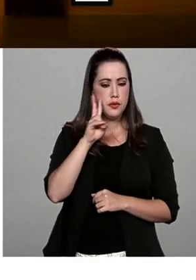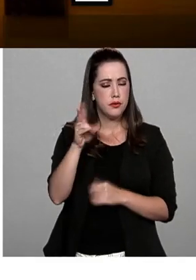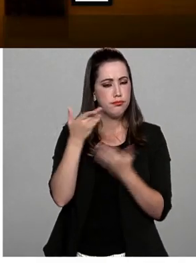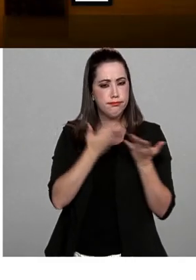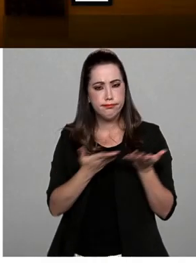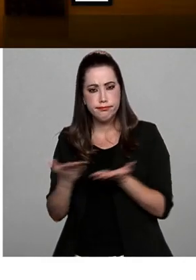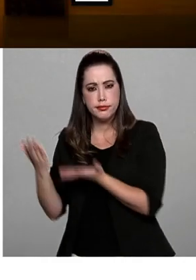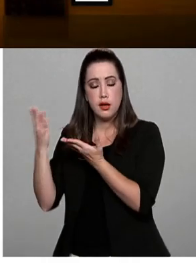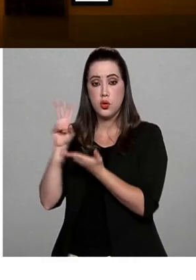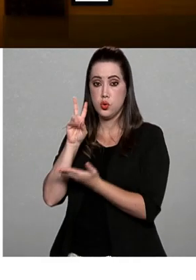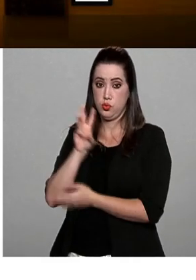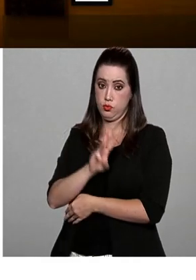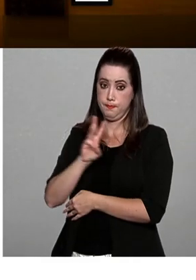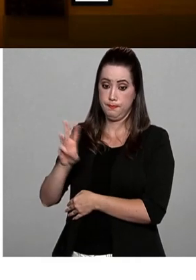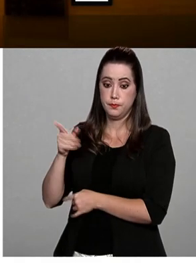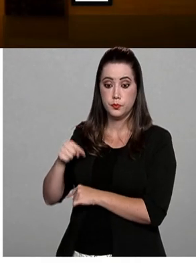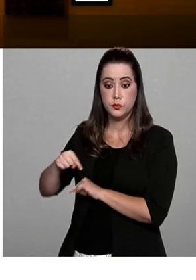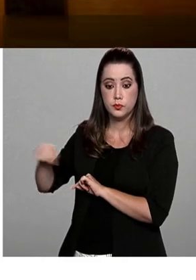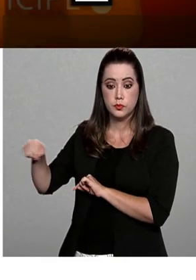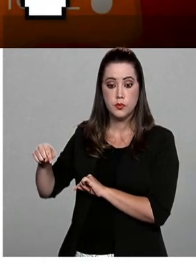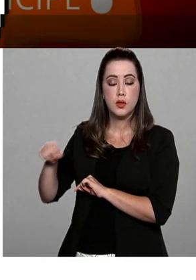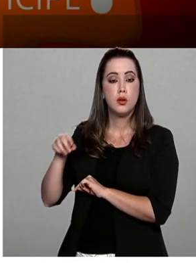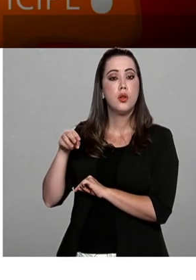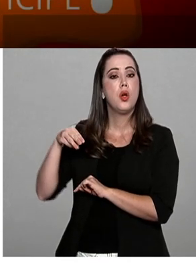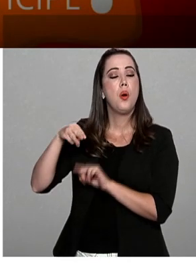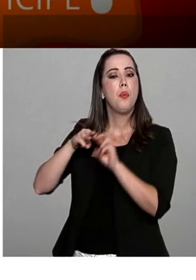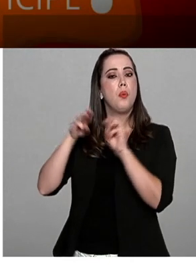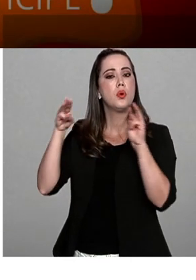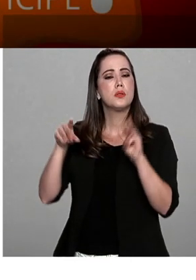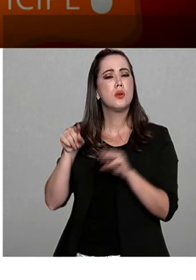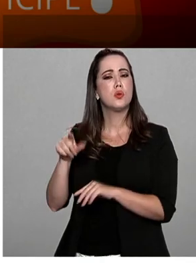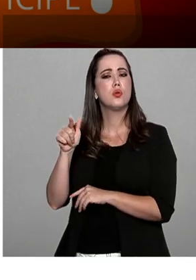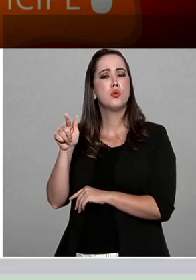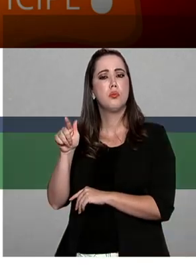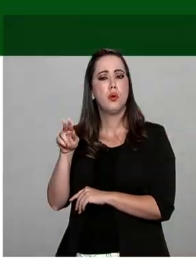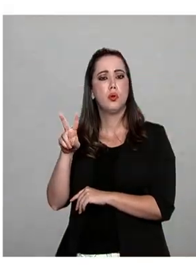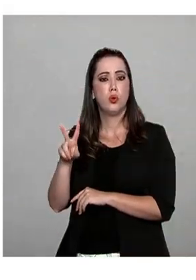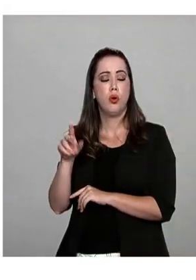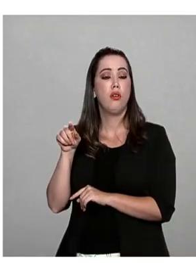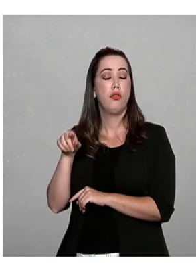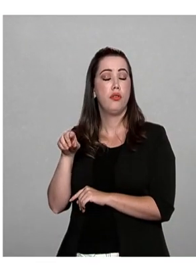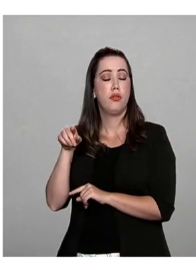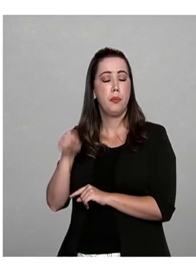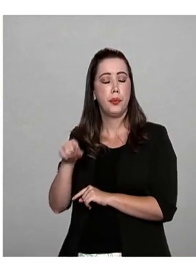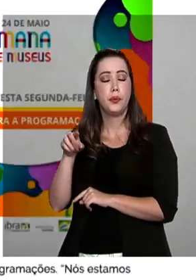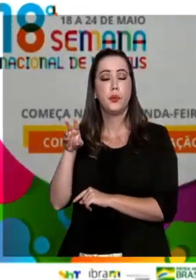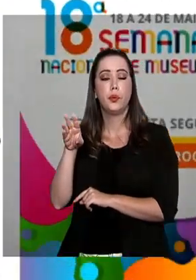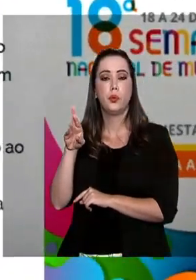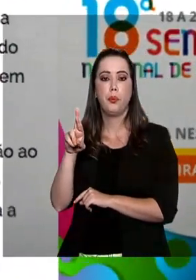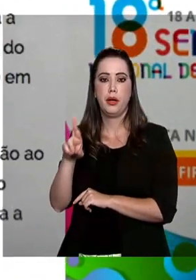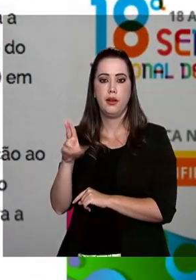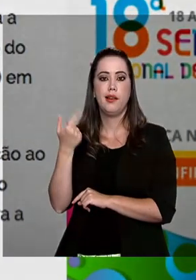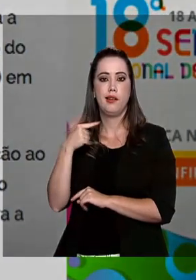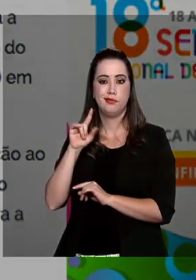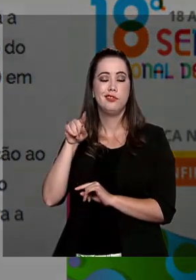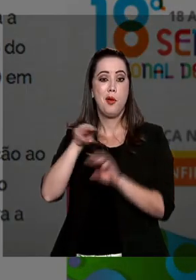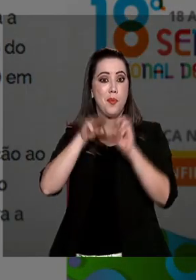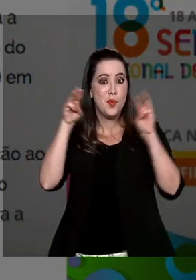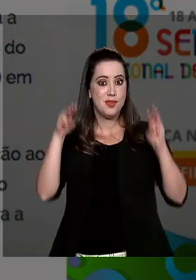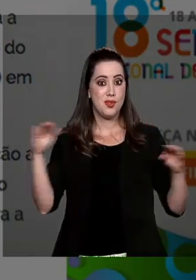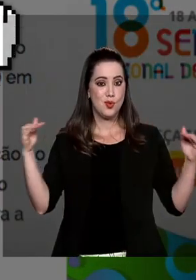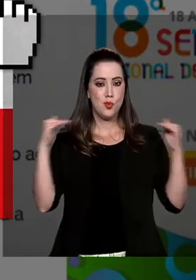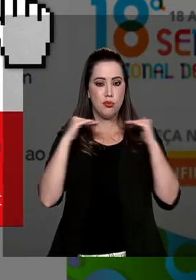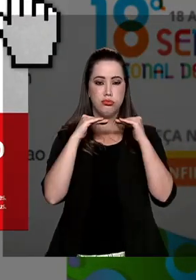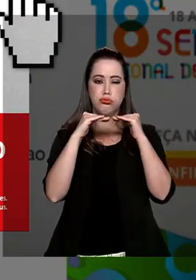programação, basta acessar o site museus.gov.br. O tema desta edição é Museus para a Igualdade,